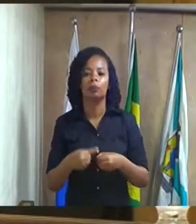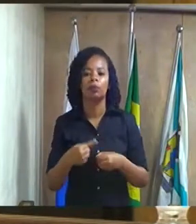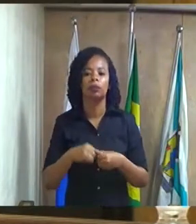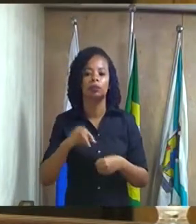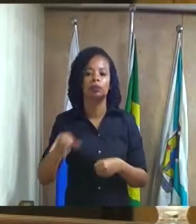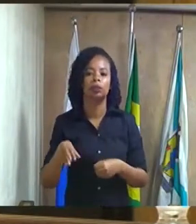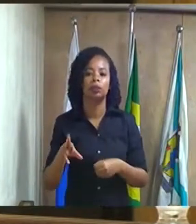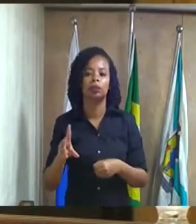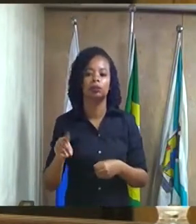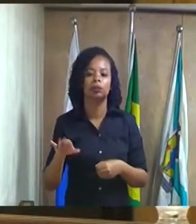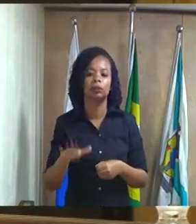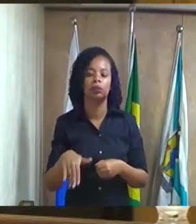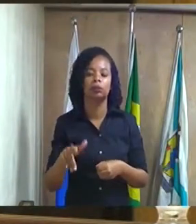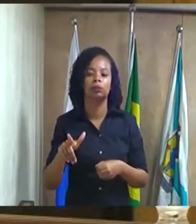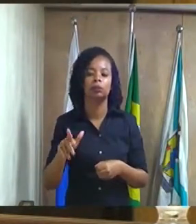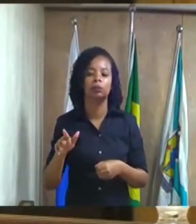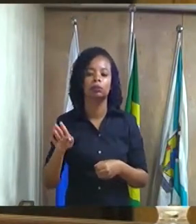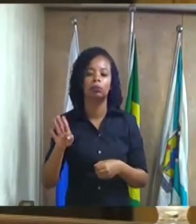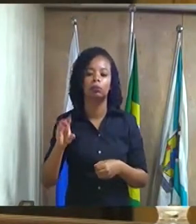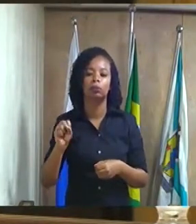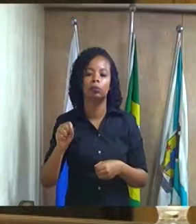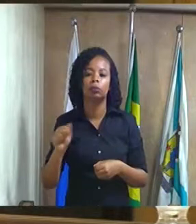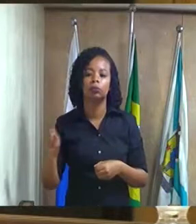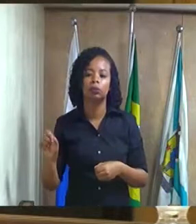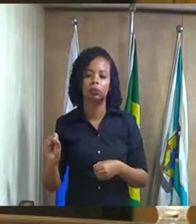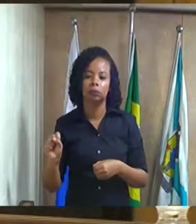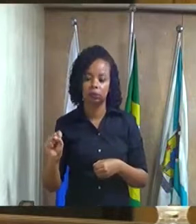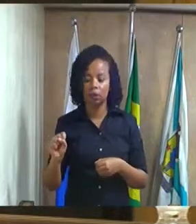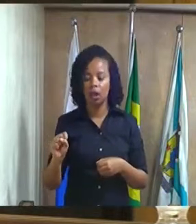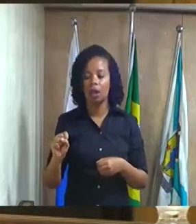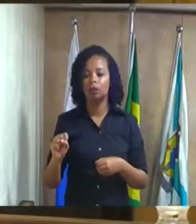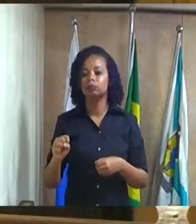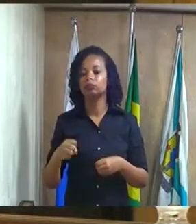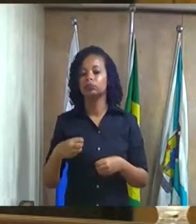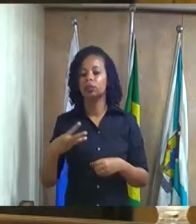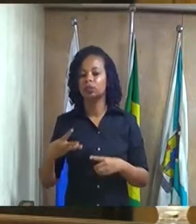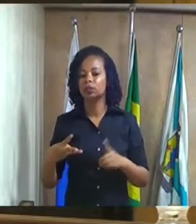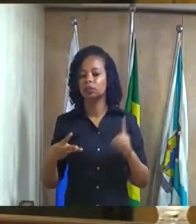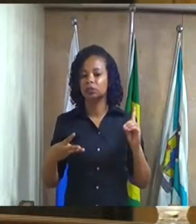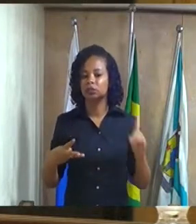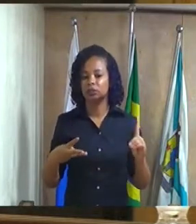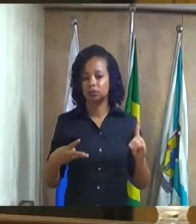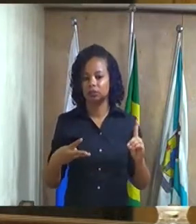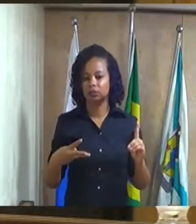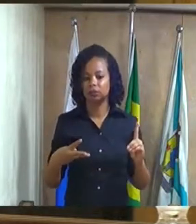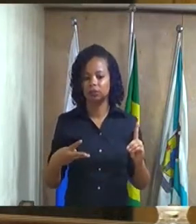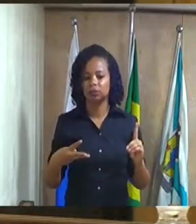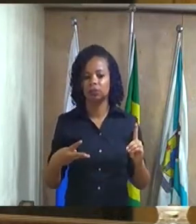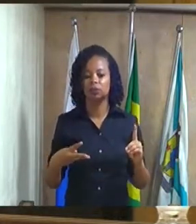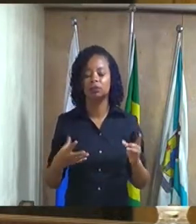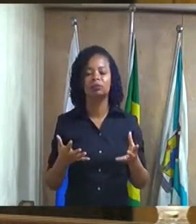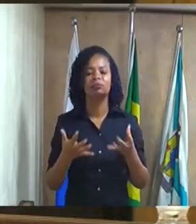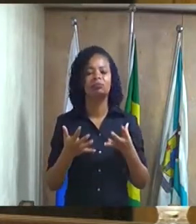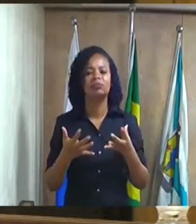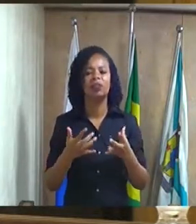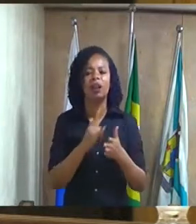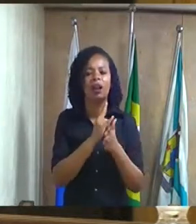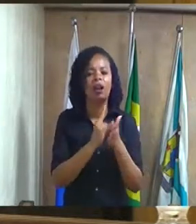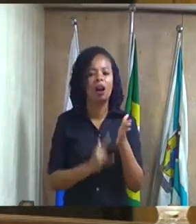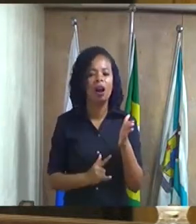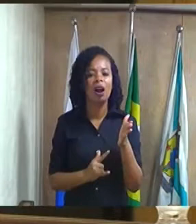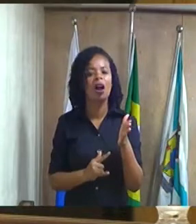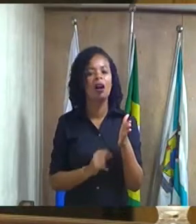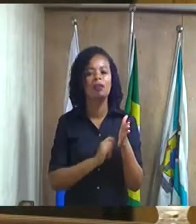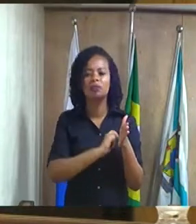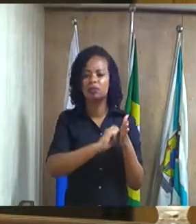terceiro distrito deste município e eu gostaria de colocar essa aqui também Minha Casa Minha